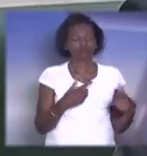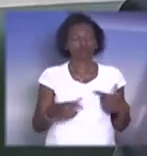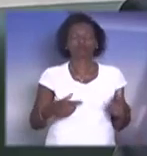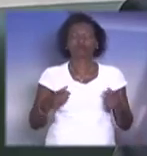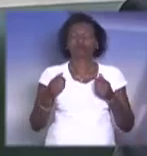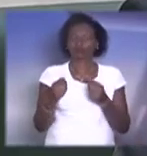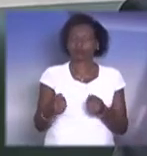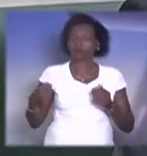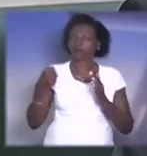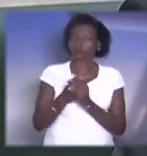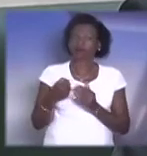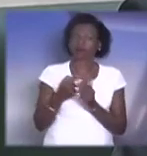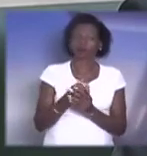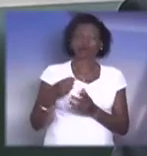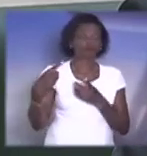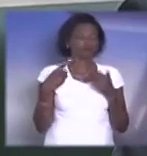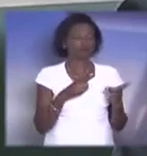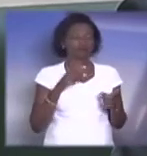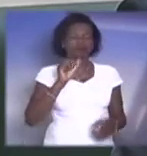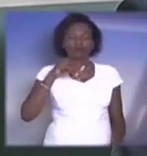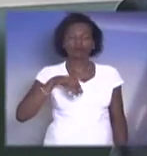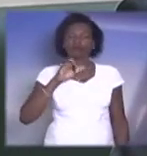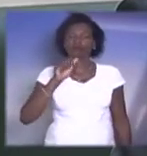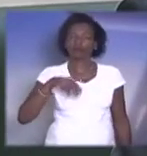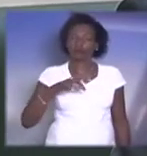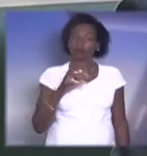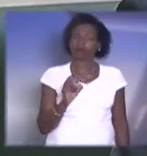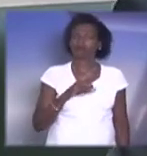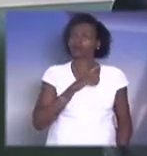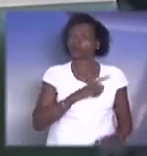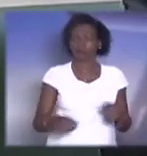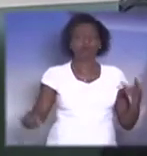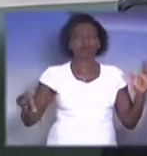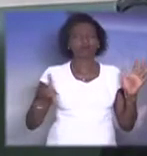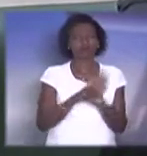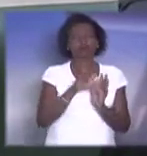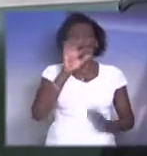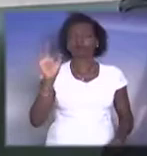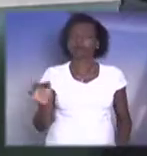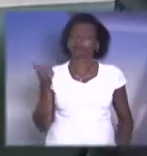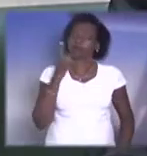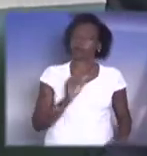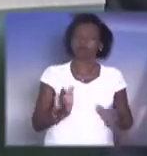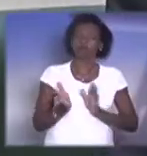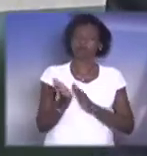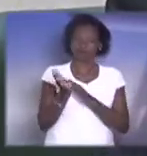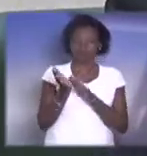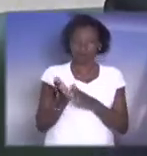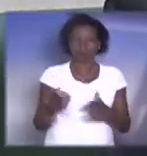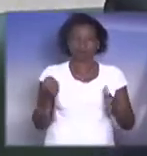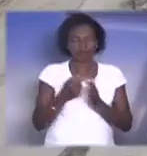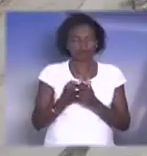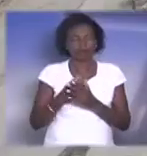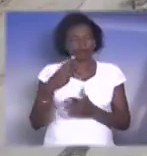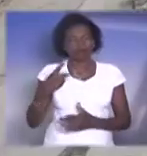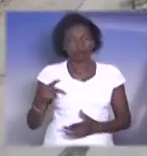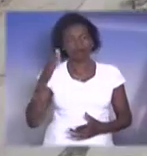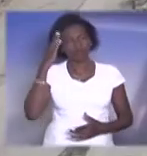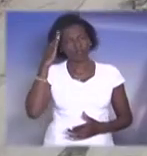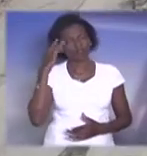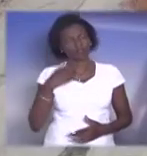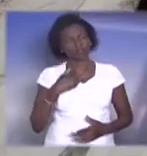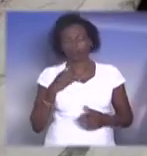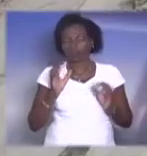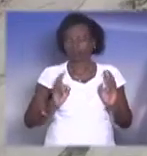tem feito no combate ao amianto, que, inclusive, foi proibido em lei federal. É isso, não deputado? Então, parabenizar pelo seu combate, aí o senhor sabe que eu sempre fui apoiador